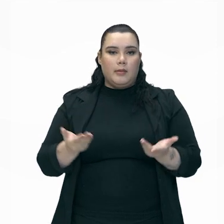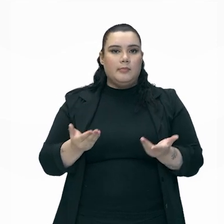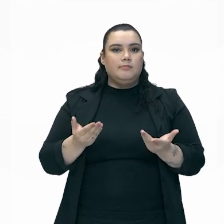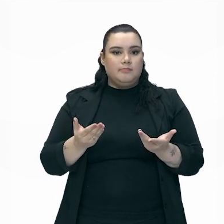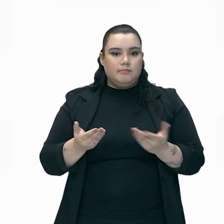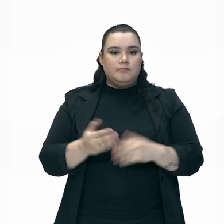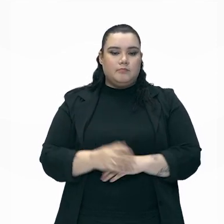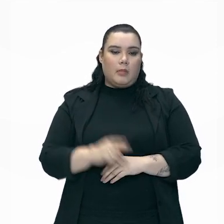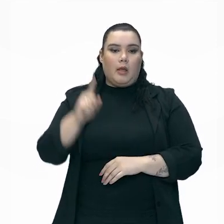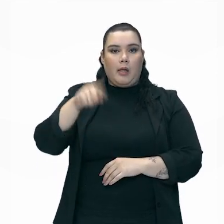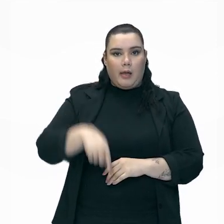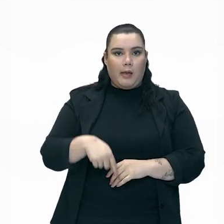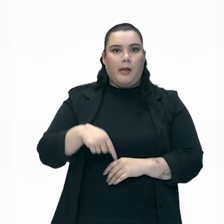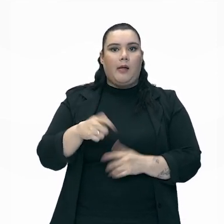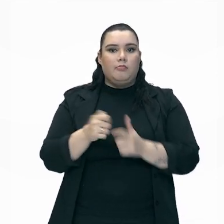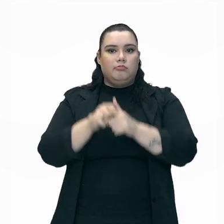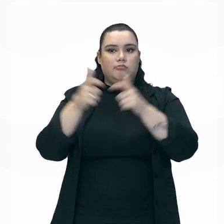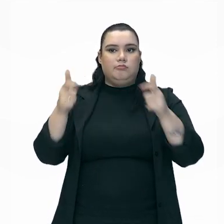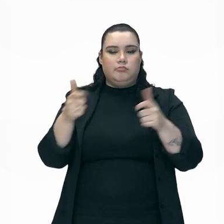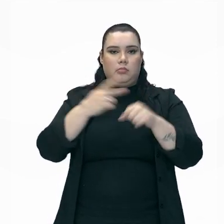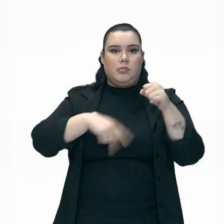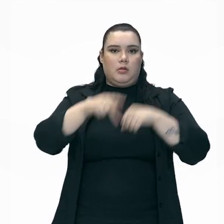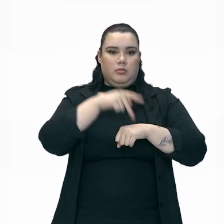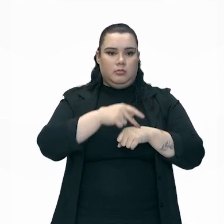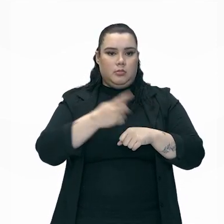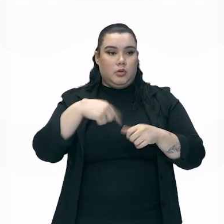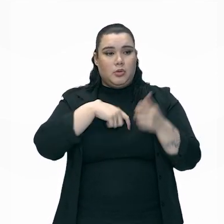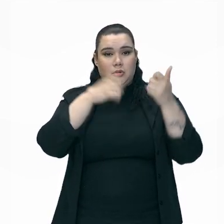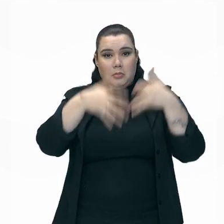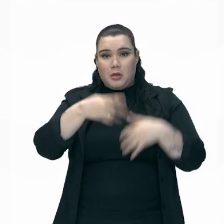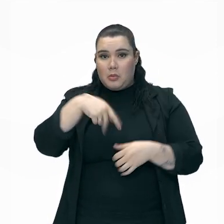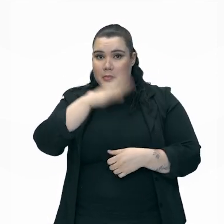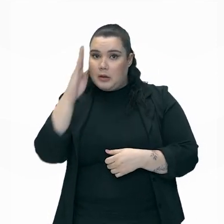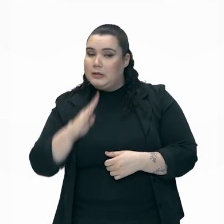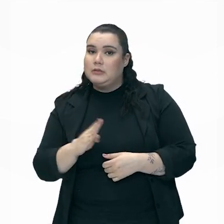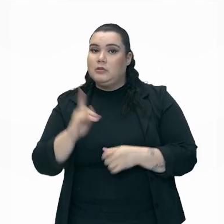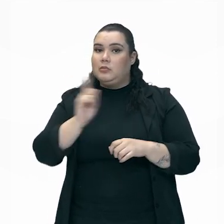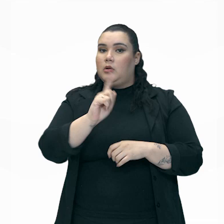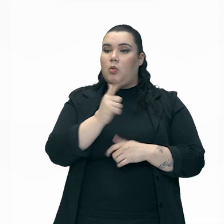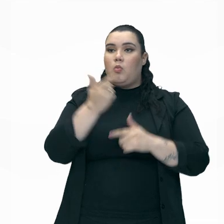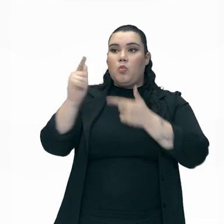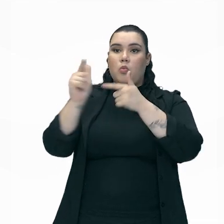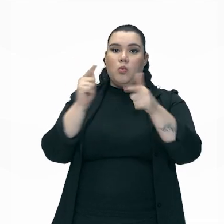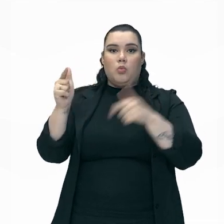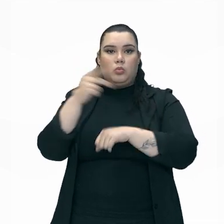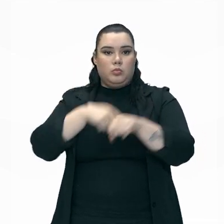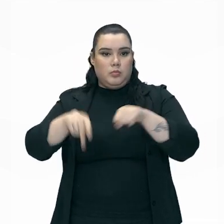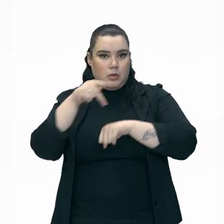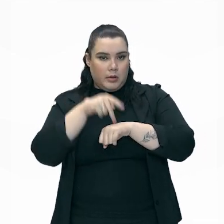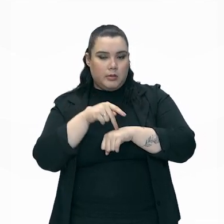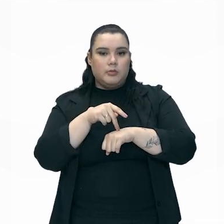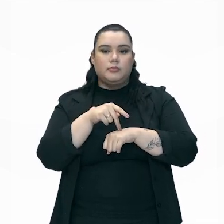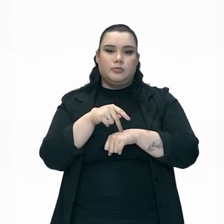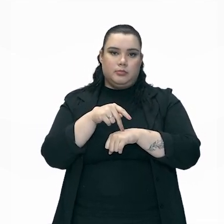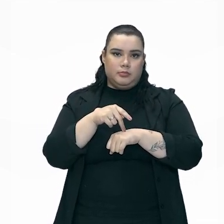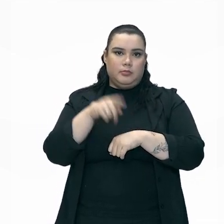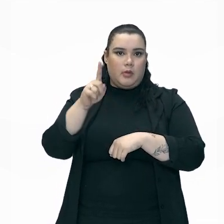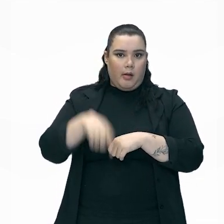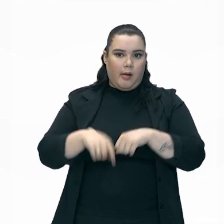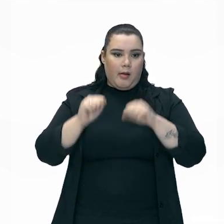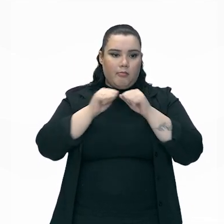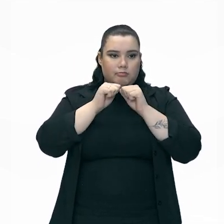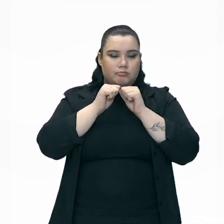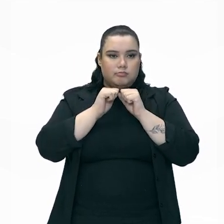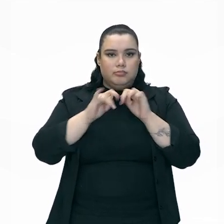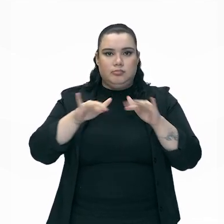busca cada vez maior dos países. A gente não está nem falando de Brasil aqui, tá, gente? Está falando exatamente aí dessa tendência